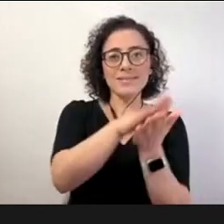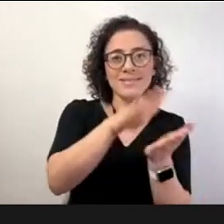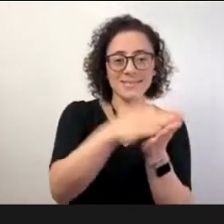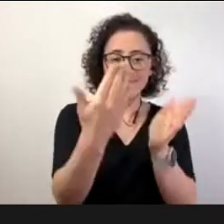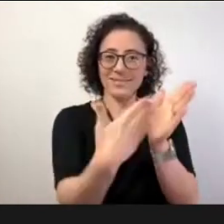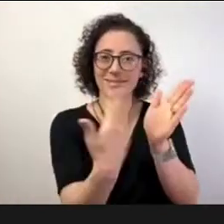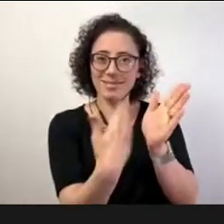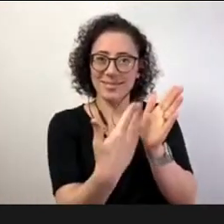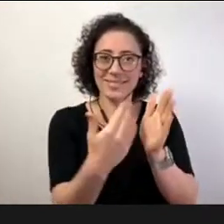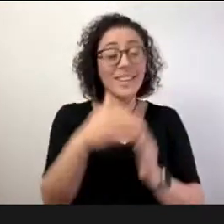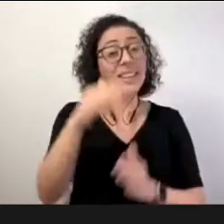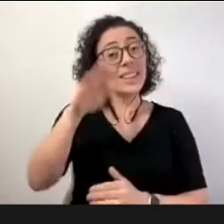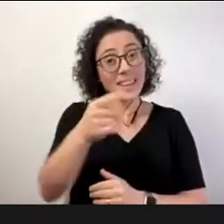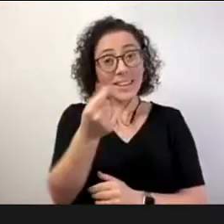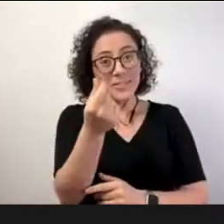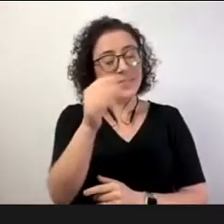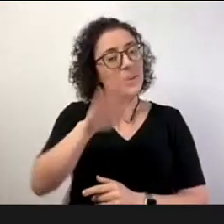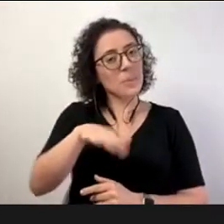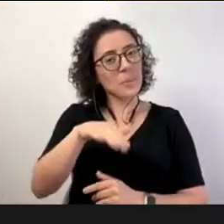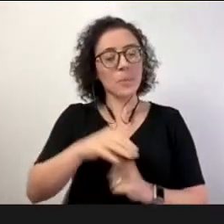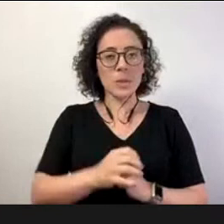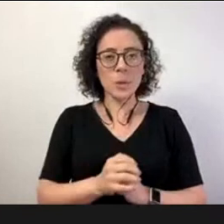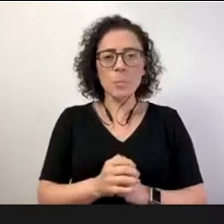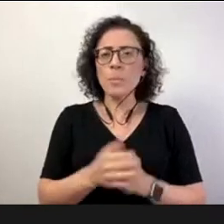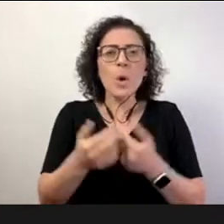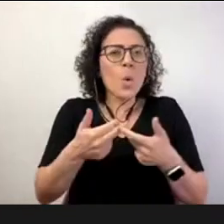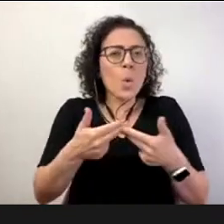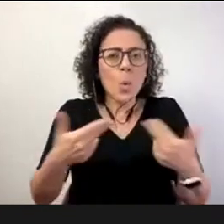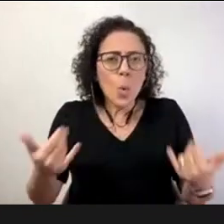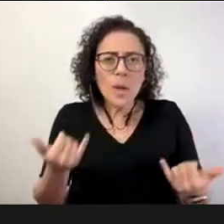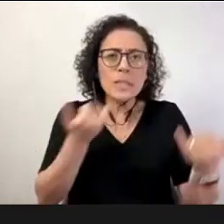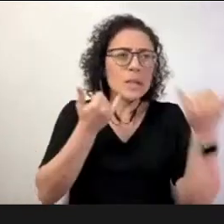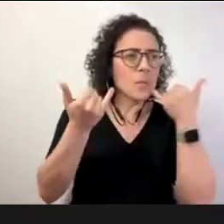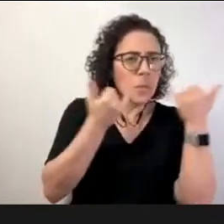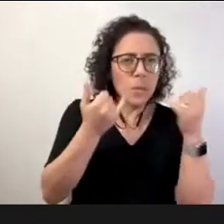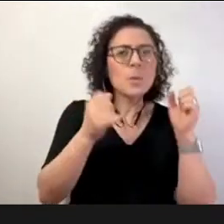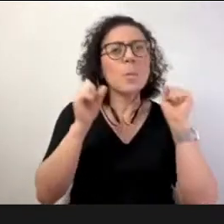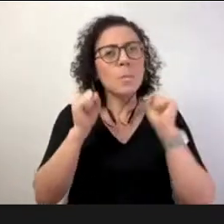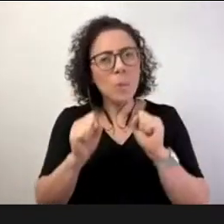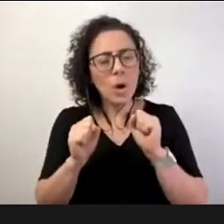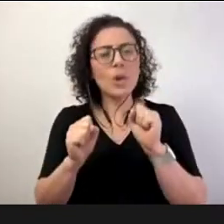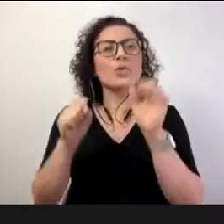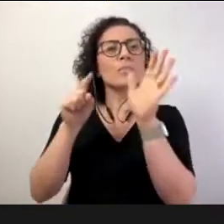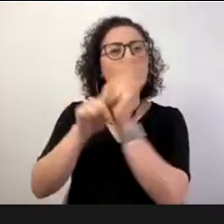Informações maiores sobre o nosso fórum estão disponíveis em nosso QR Code.